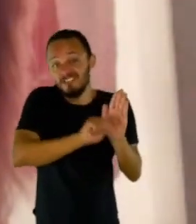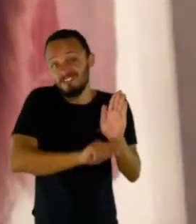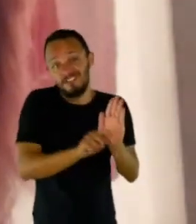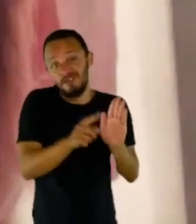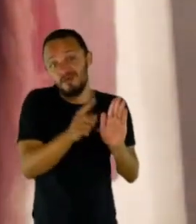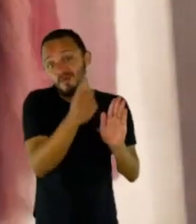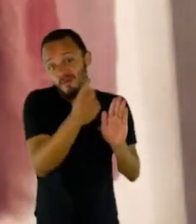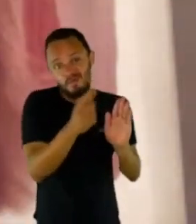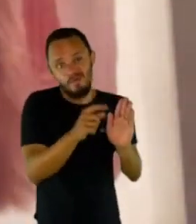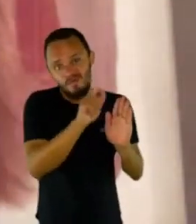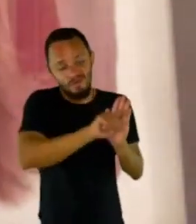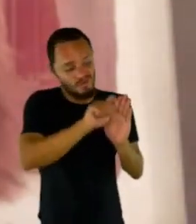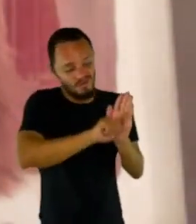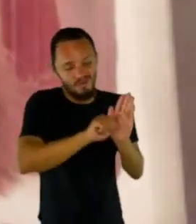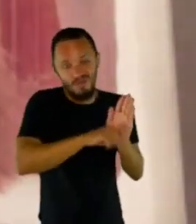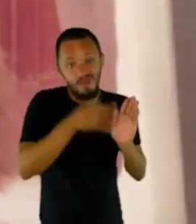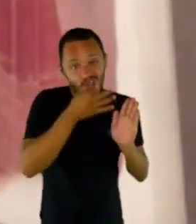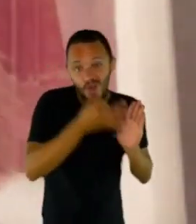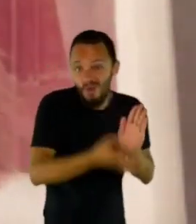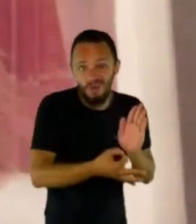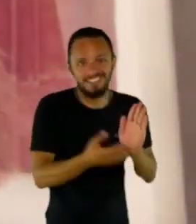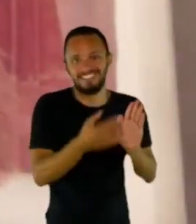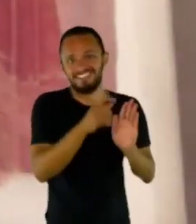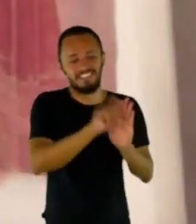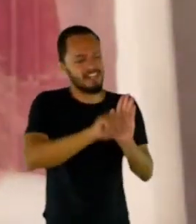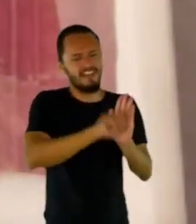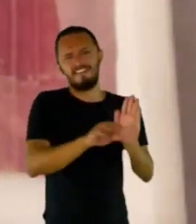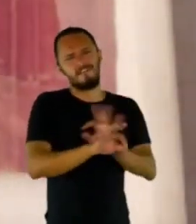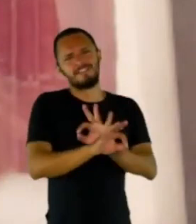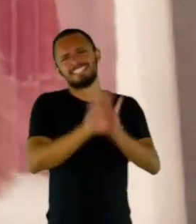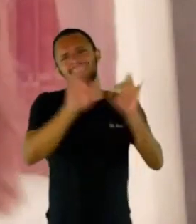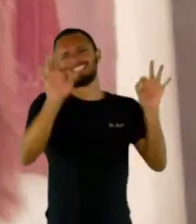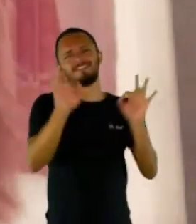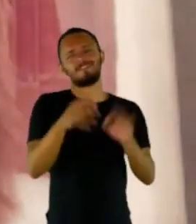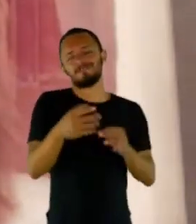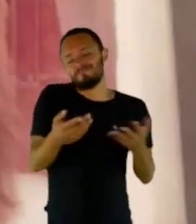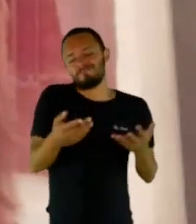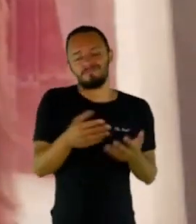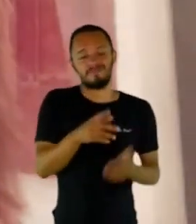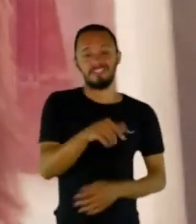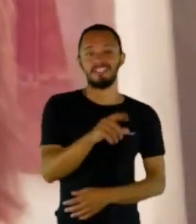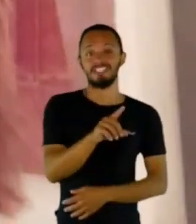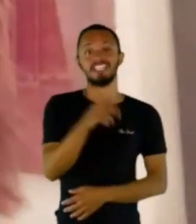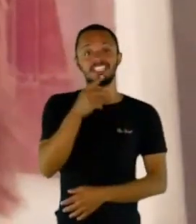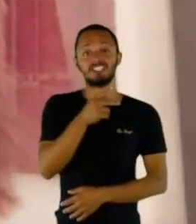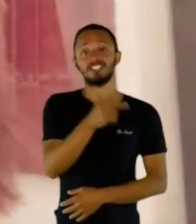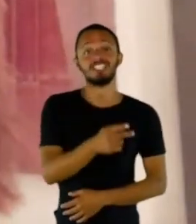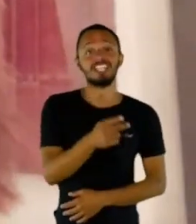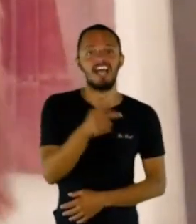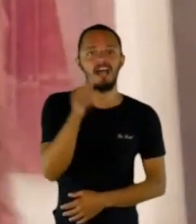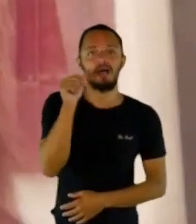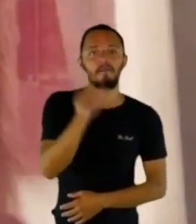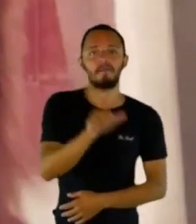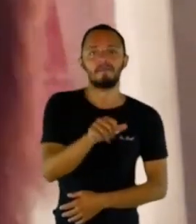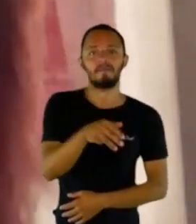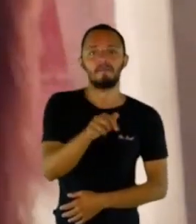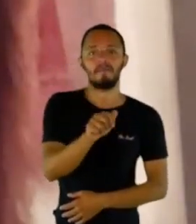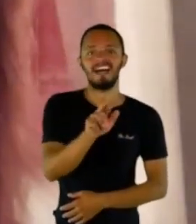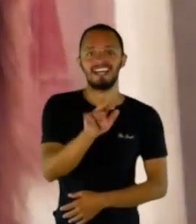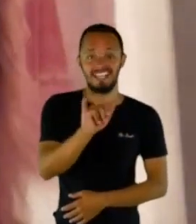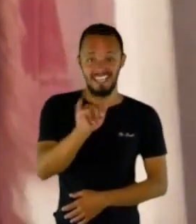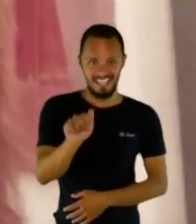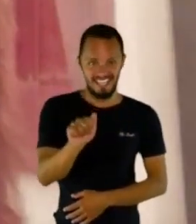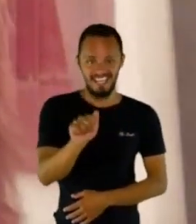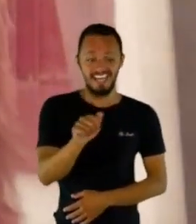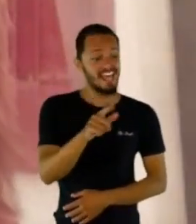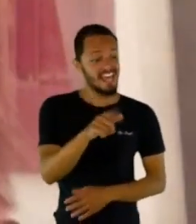dentro do presídio. E ficou um conto sensacional, que foi o Diva Maria, que é uma história fantástica. E o